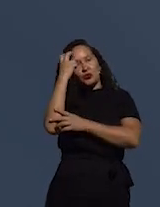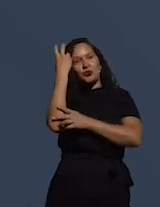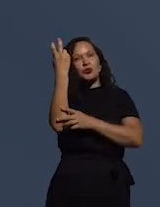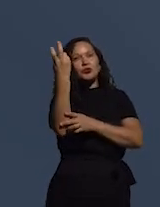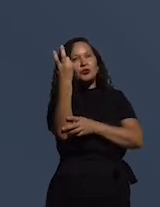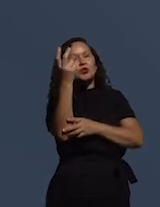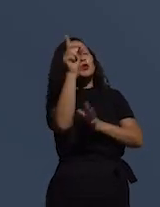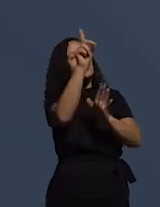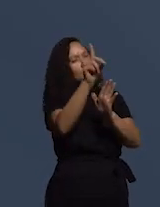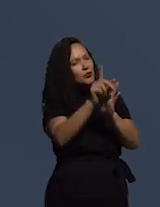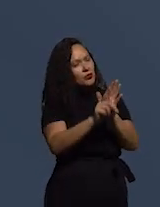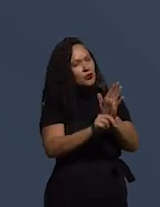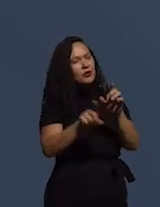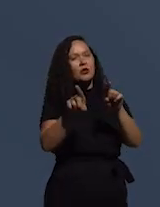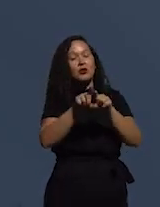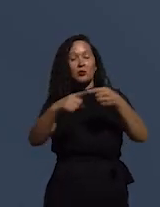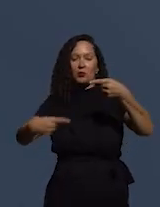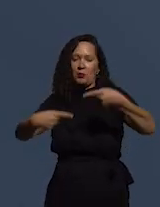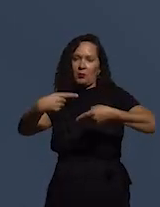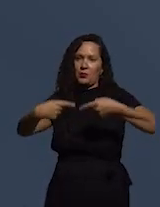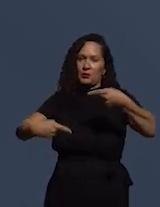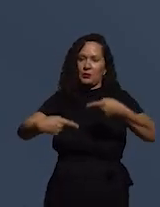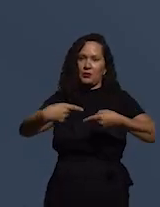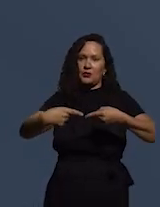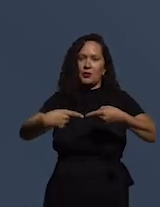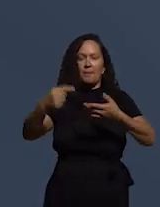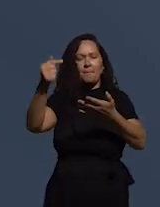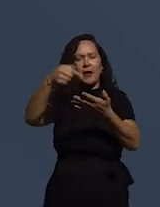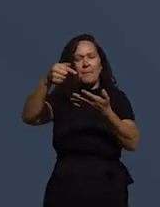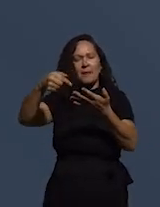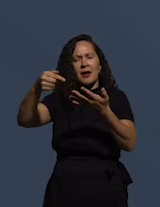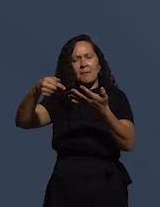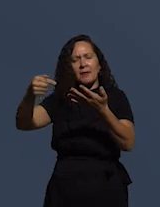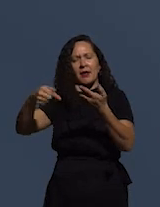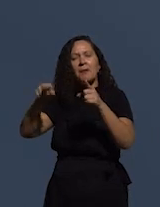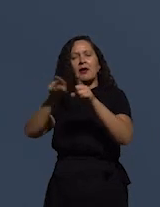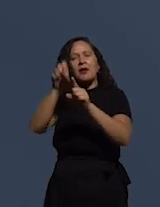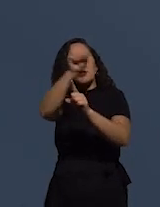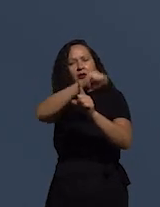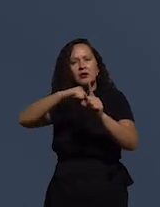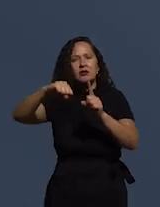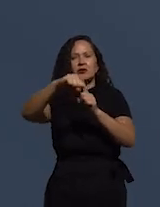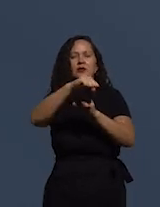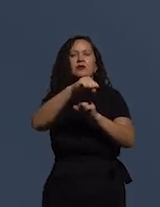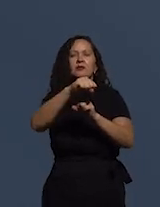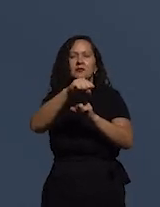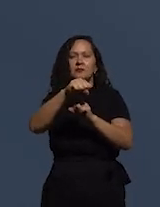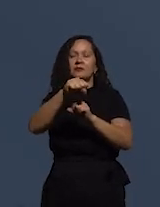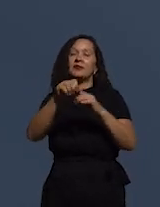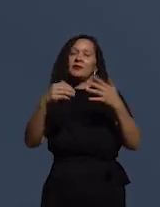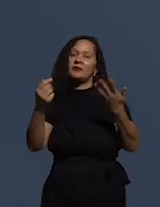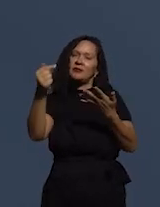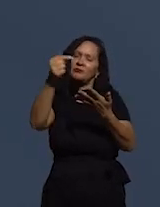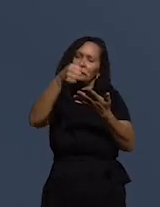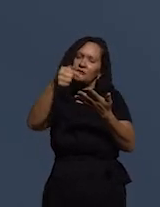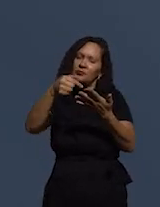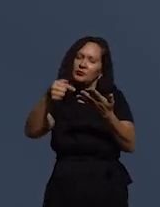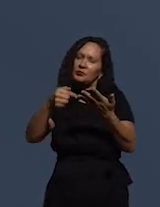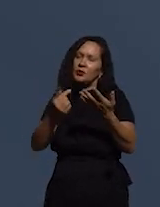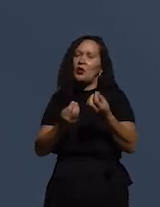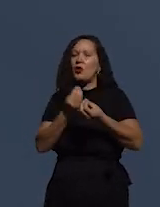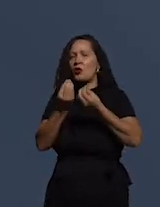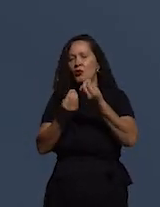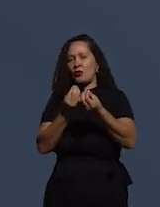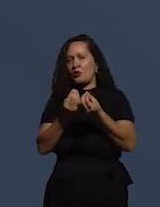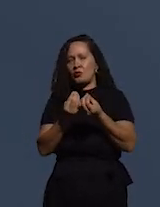do direito, da política, da sociologia, enfim, de forma que